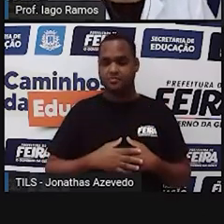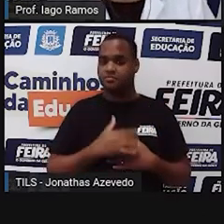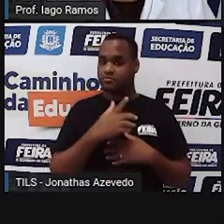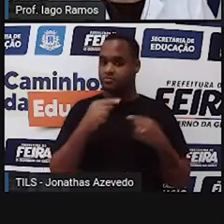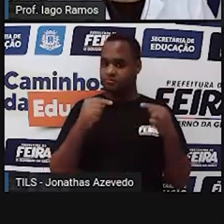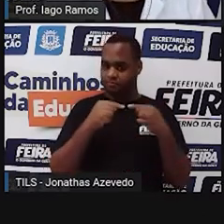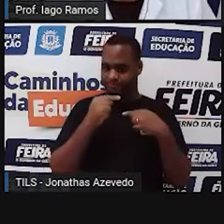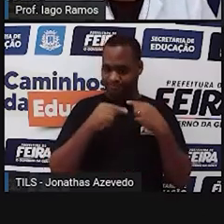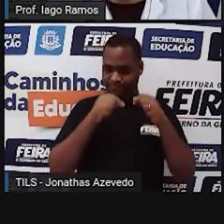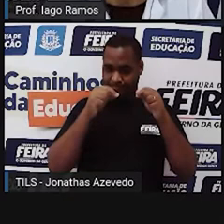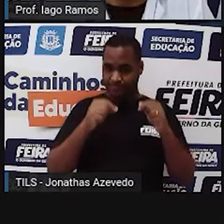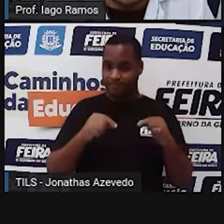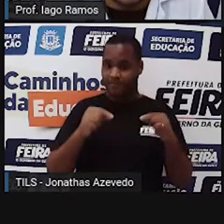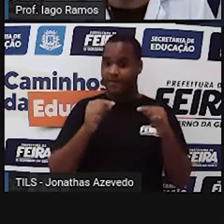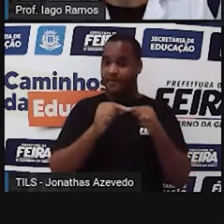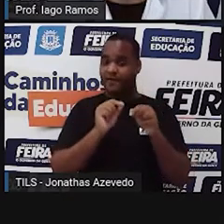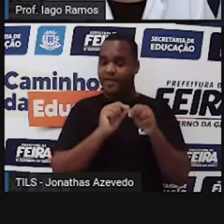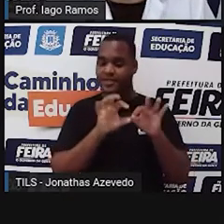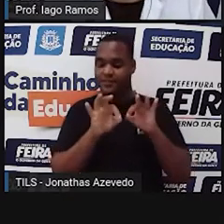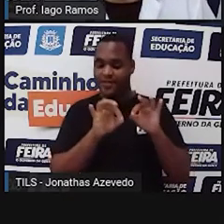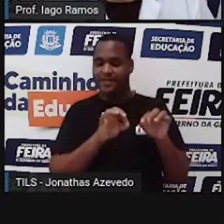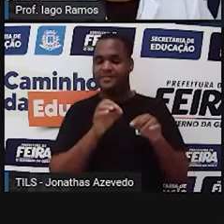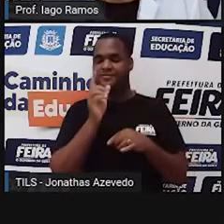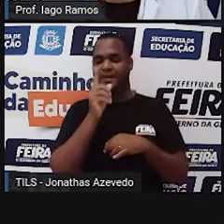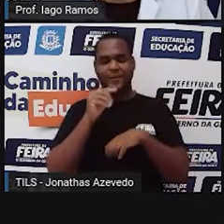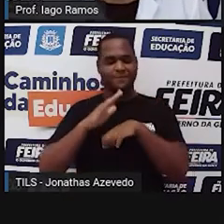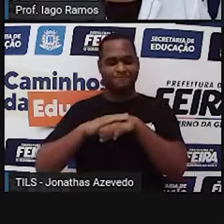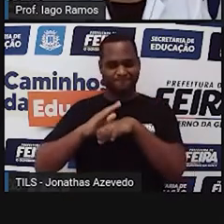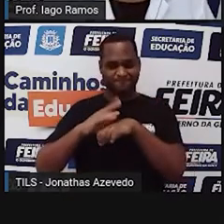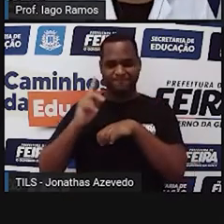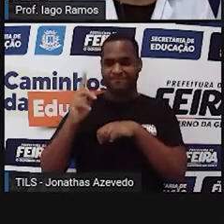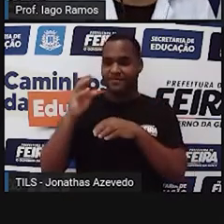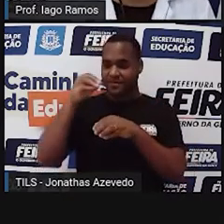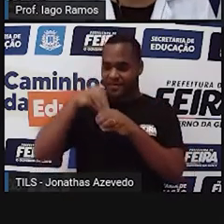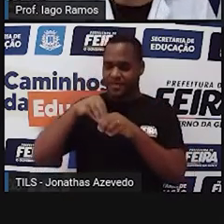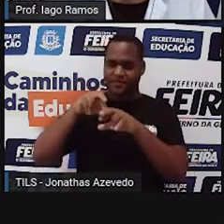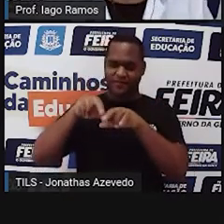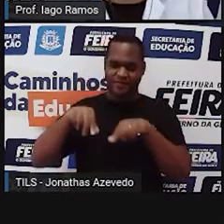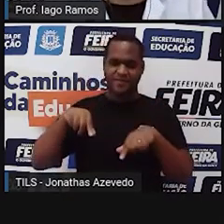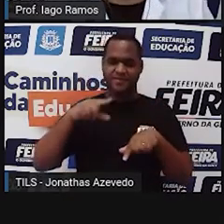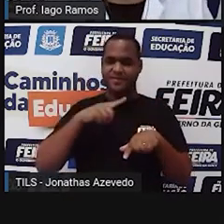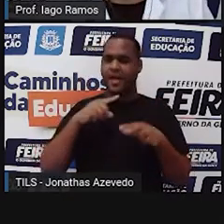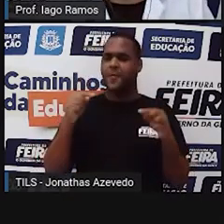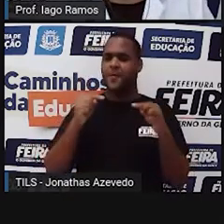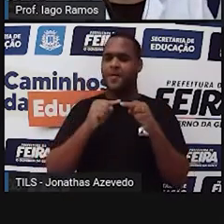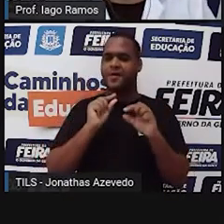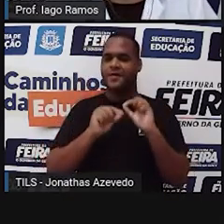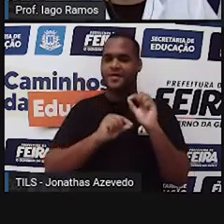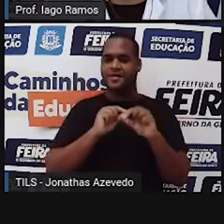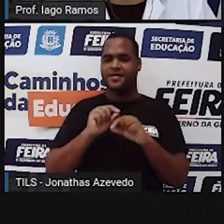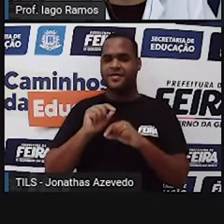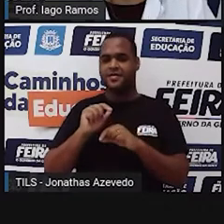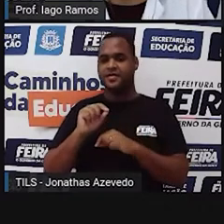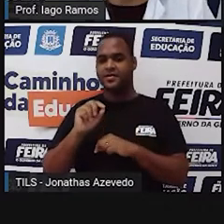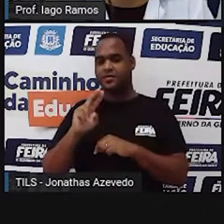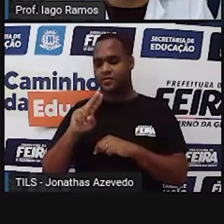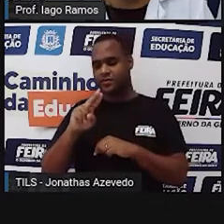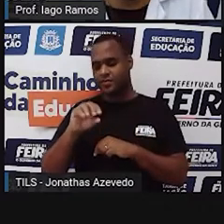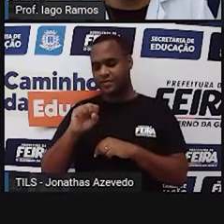produzida através da água, pois é, né? Dentro desses espaços chamados de usinas